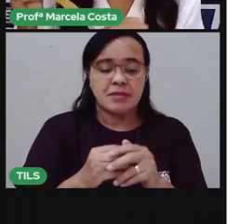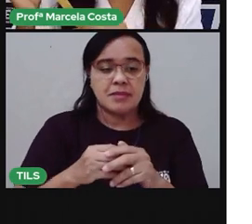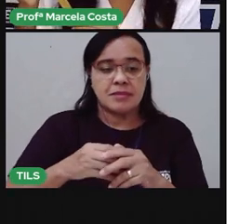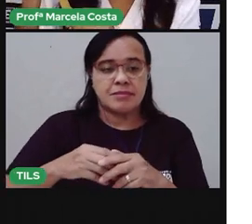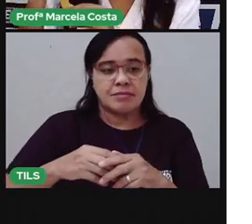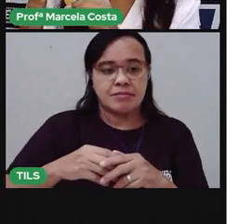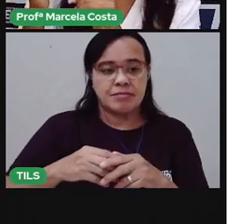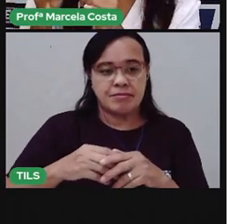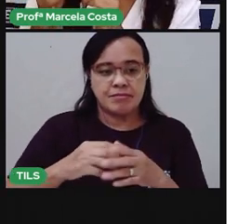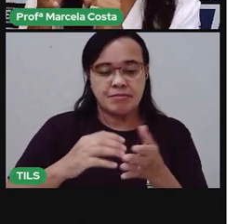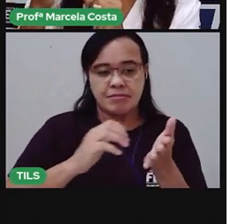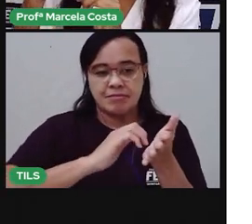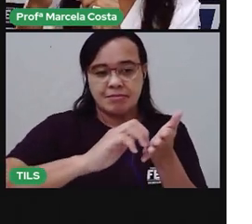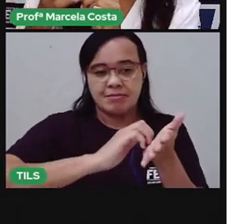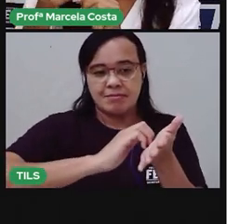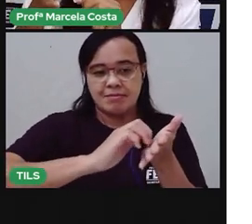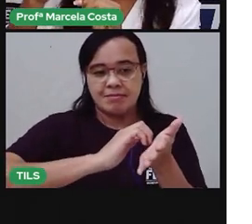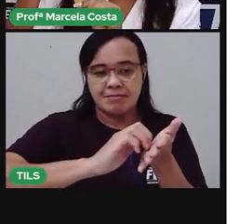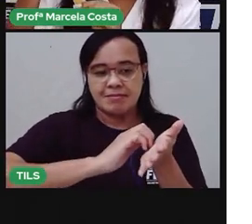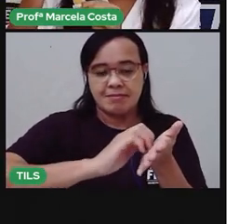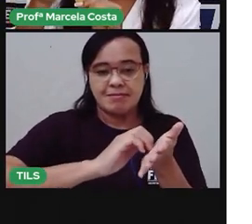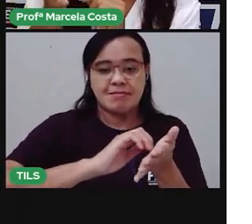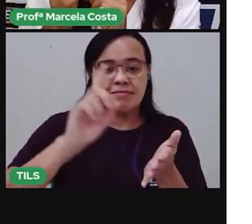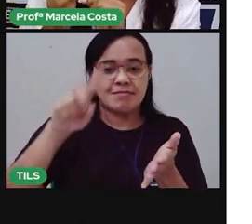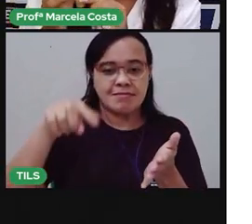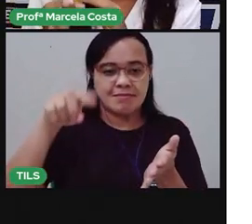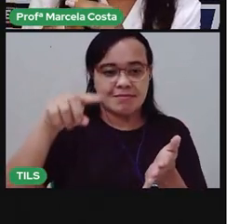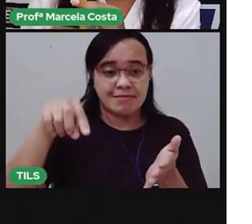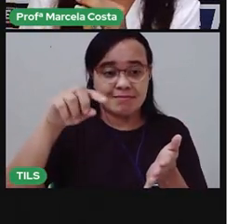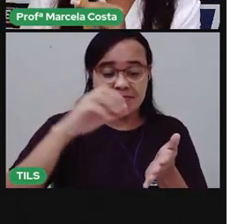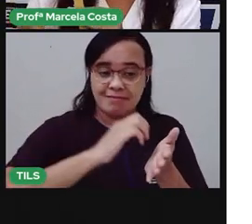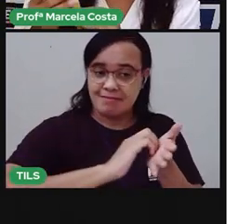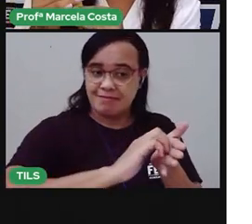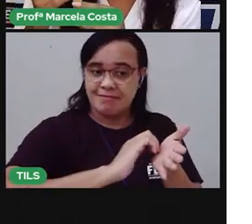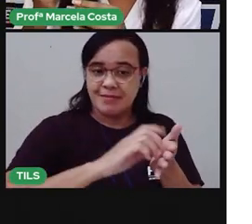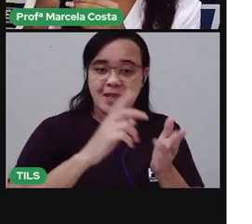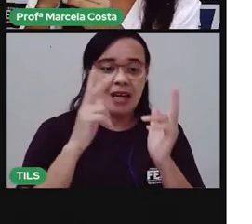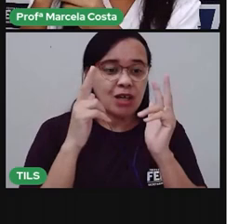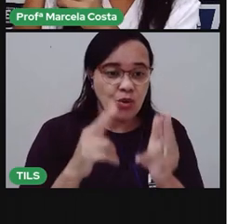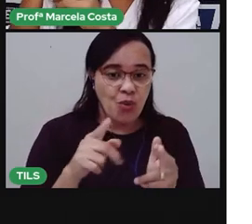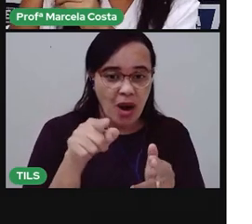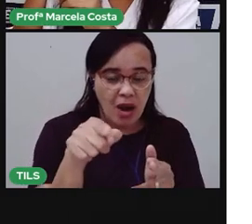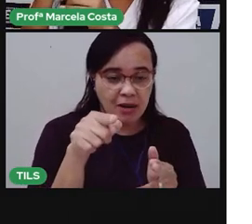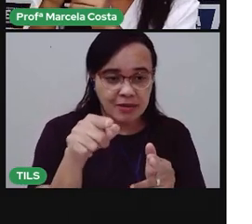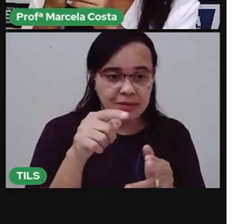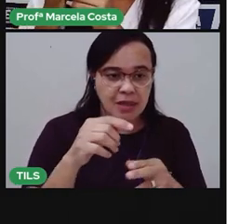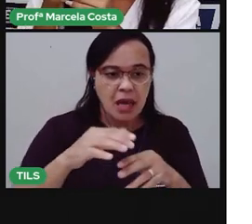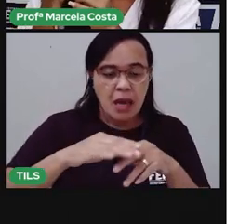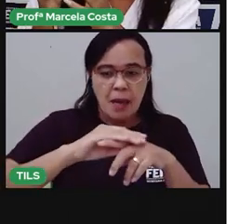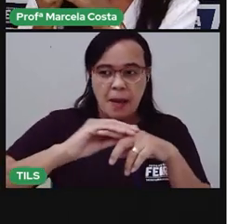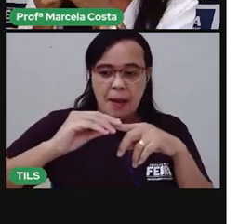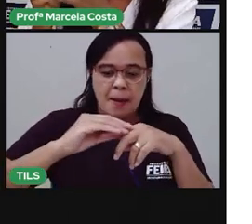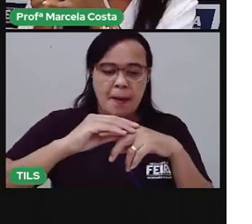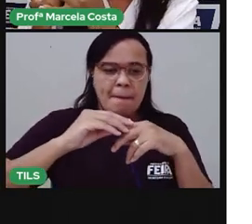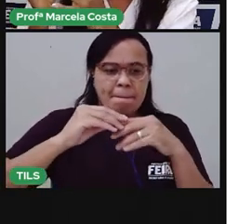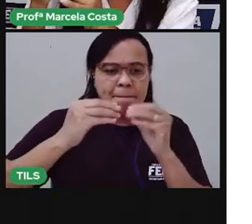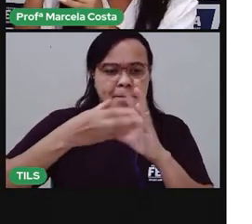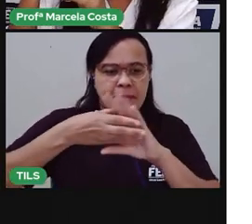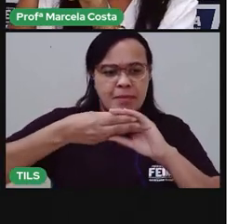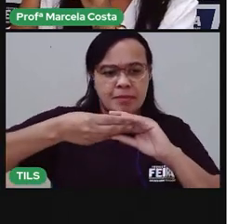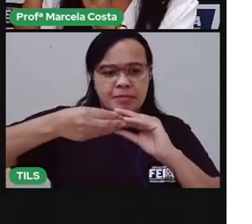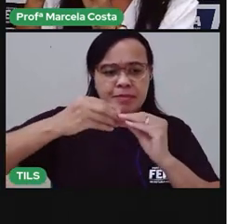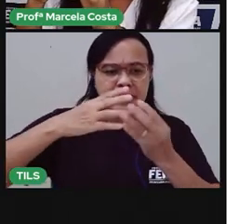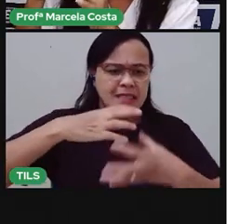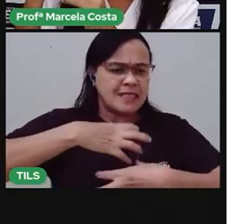como essa aqui, ó. Uma lixa de unha. Passa a mão aí. Vai sentindo, tocando.